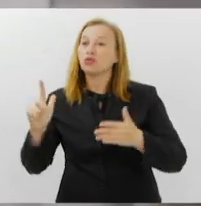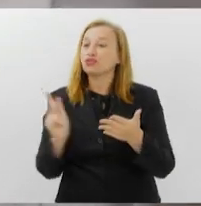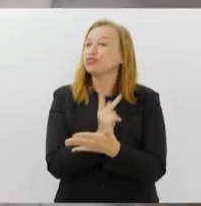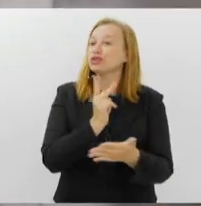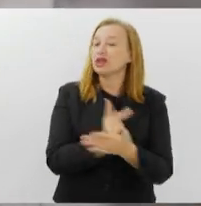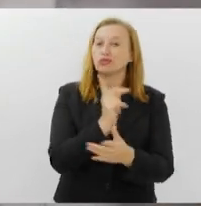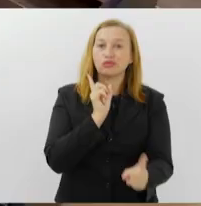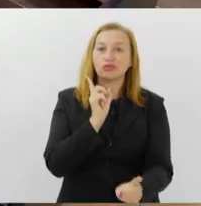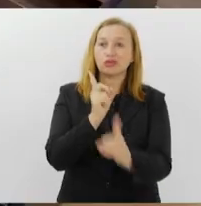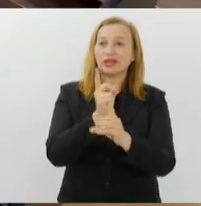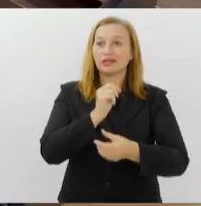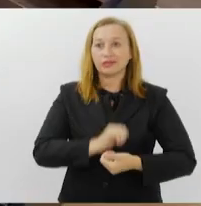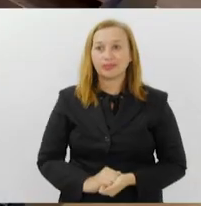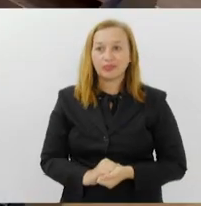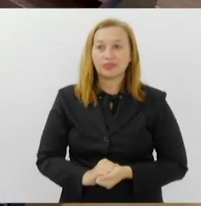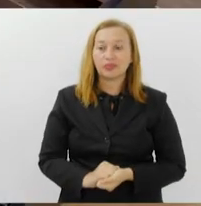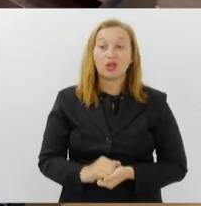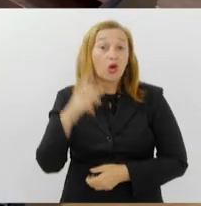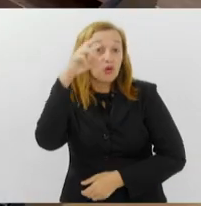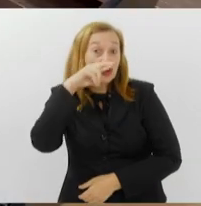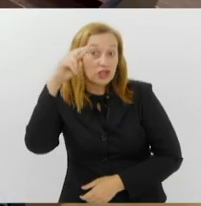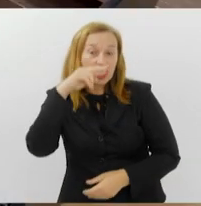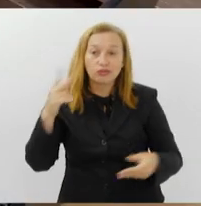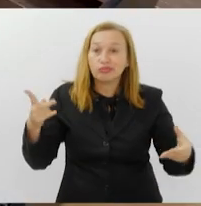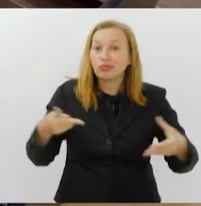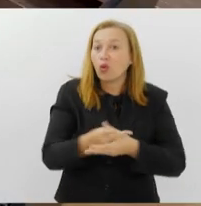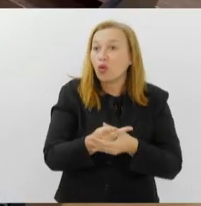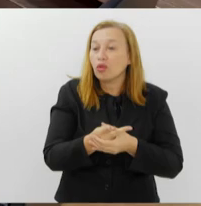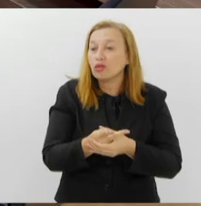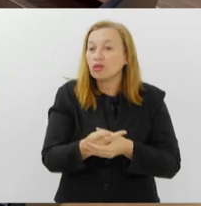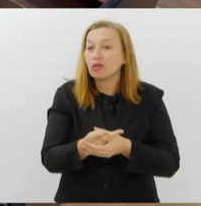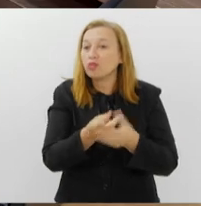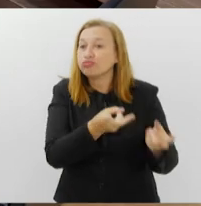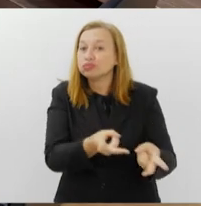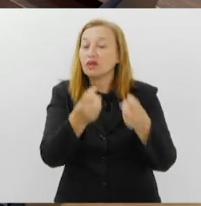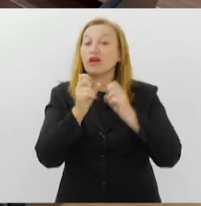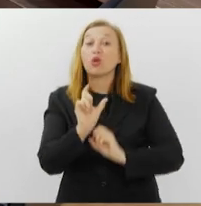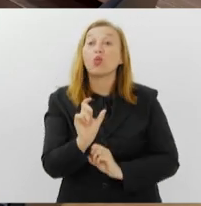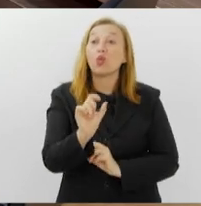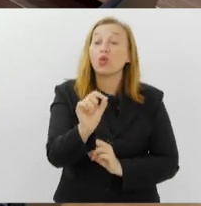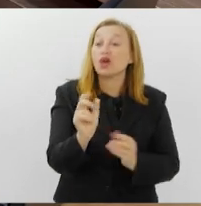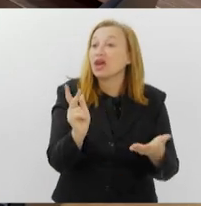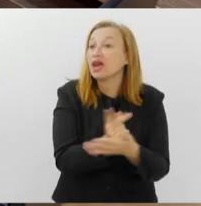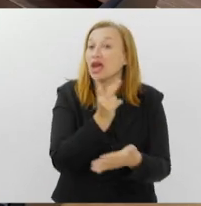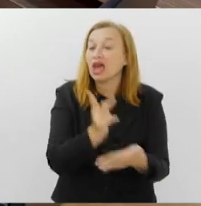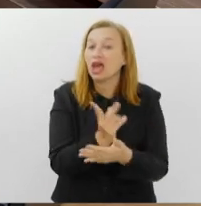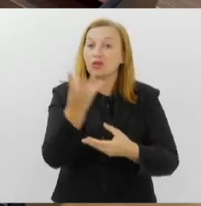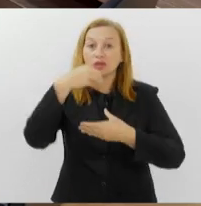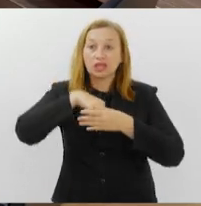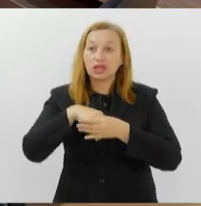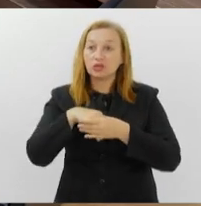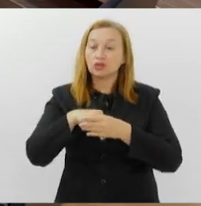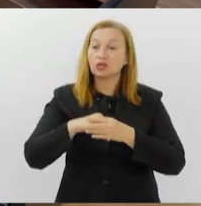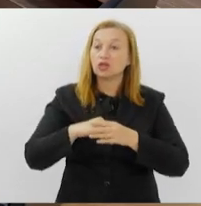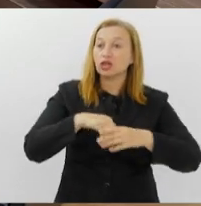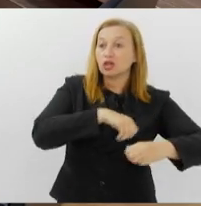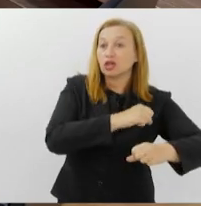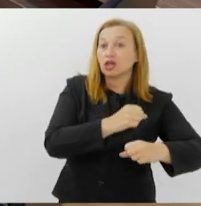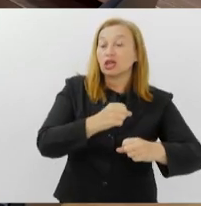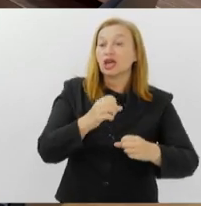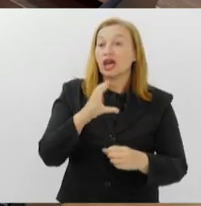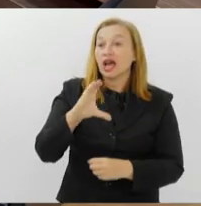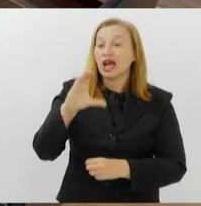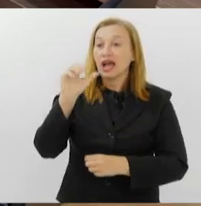foram encontradas. Os fiscais do PROCON identificaram irregularidades nas cantinas de escolas de ensino